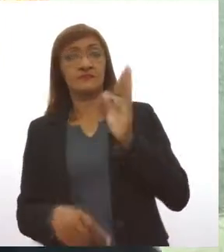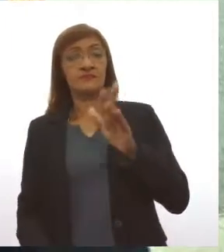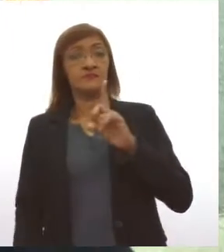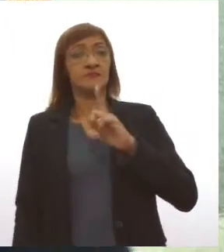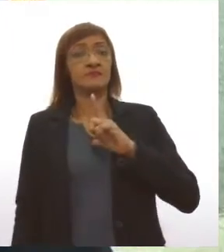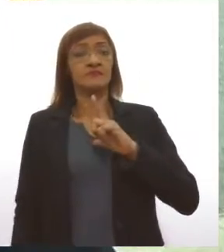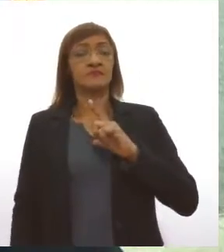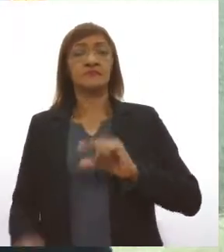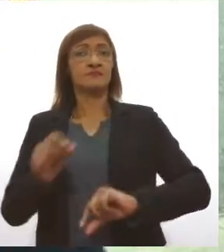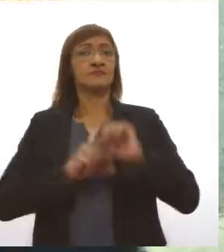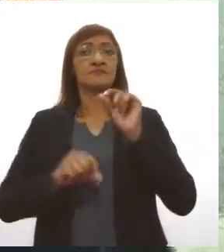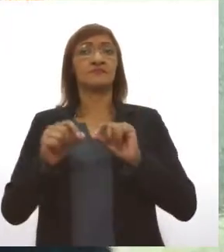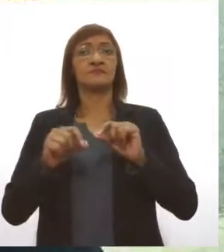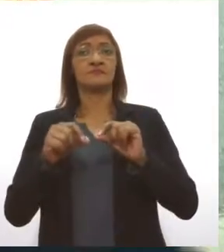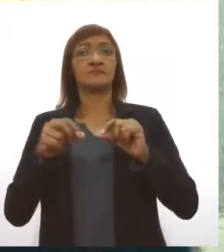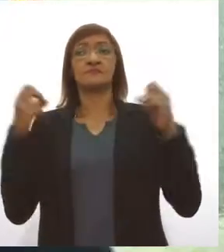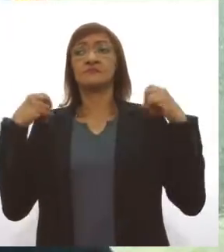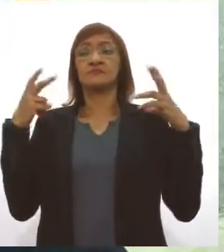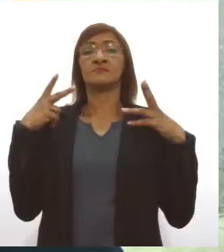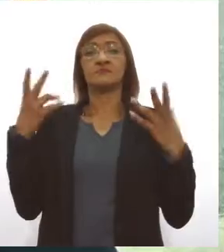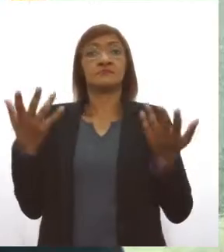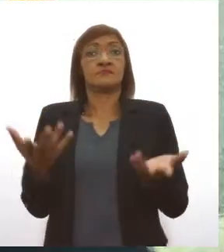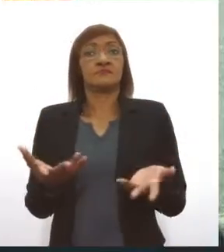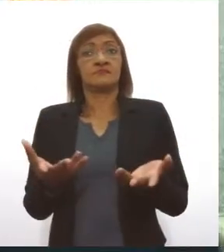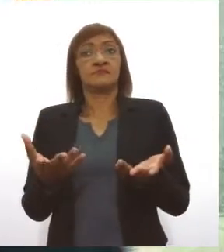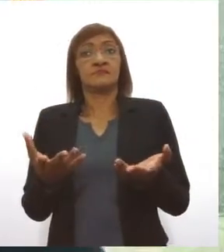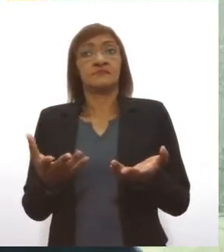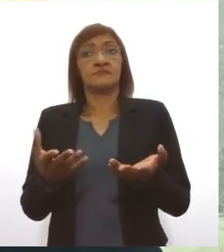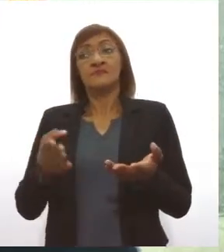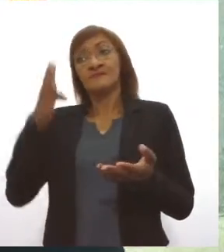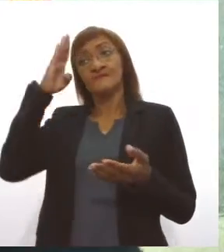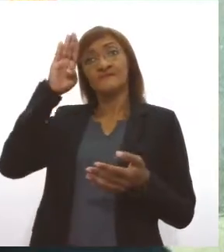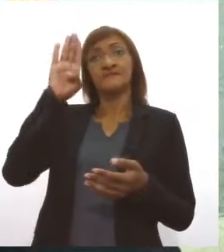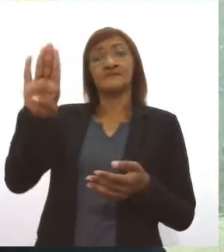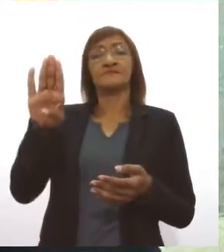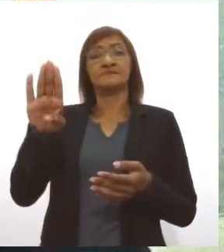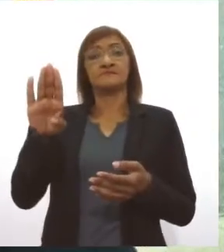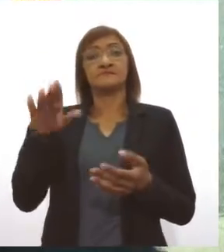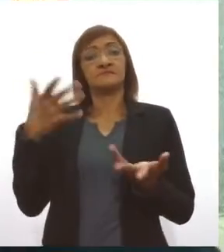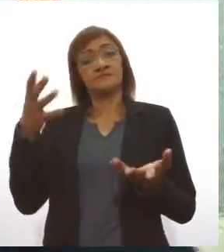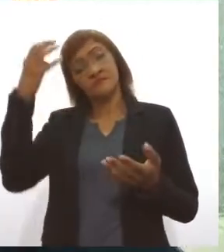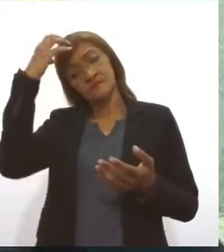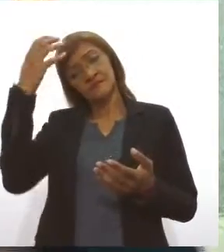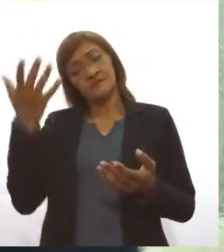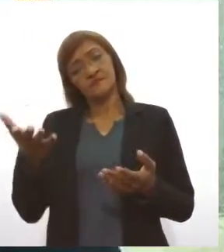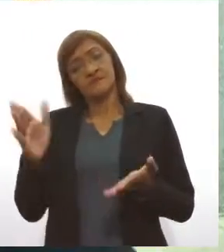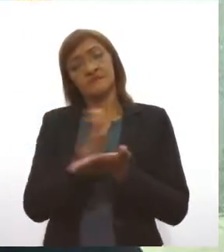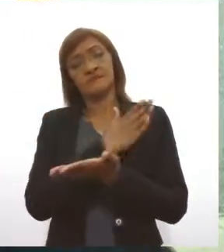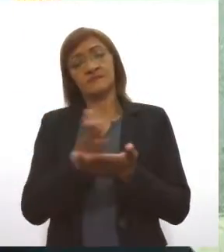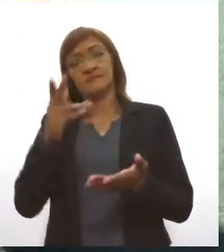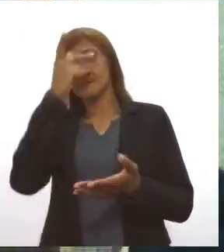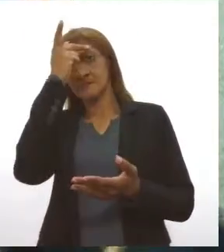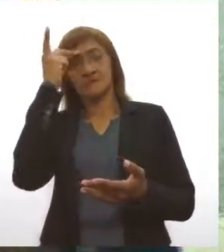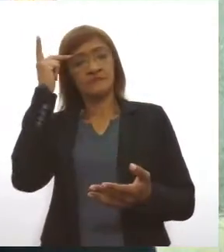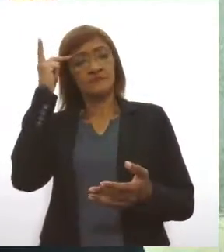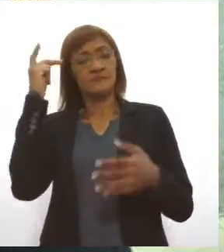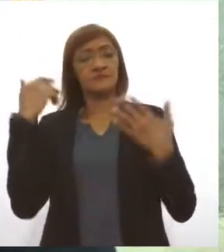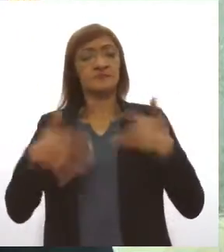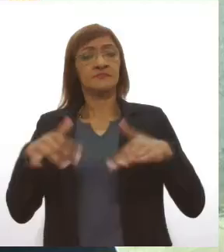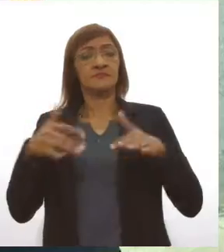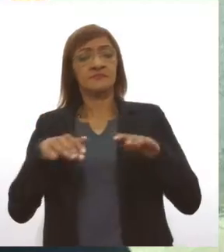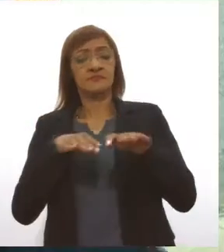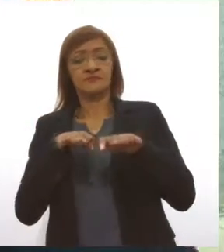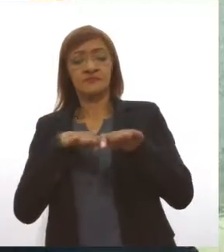é preponderante para o acidente. Infelizmente, as condutas de certos cidadãos, as condutas são arriscadas, ele vai fazer